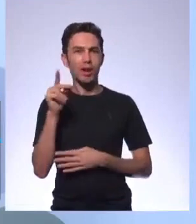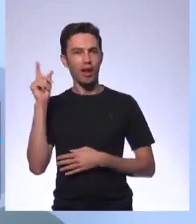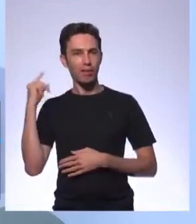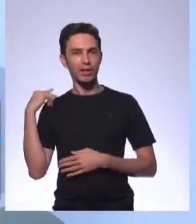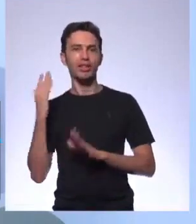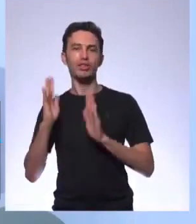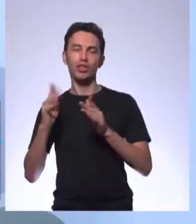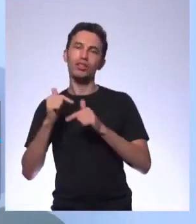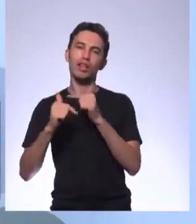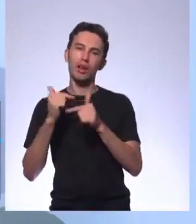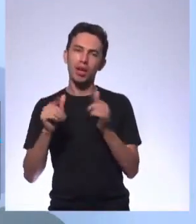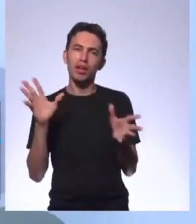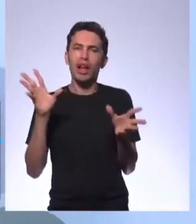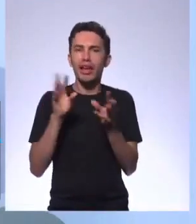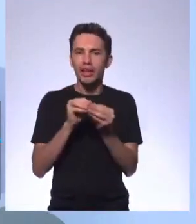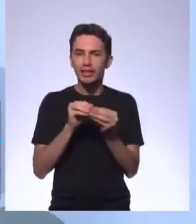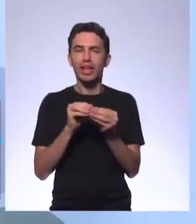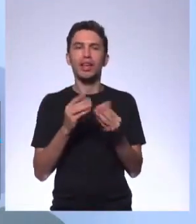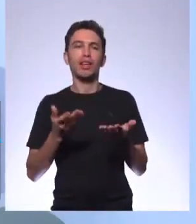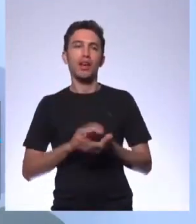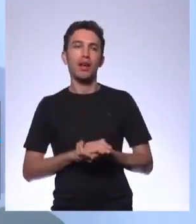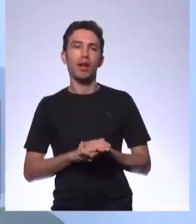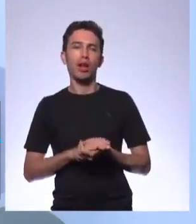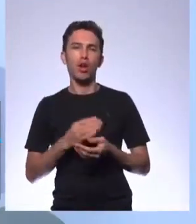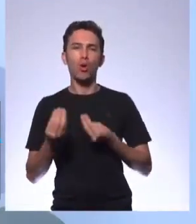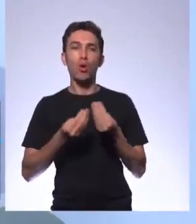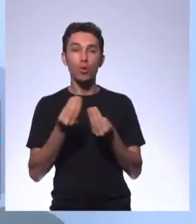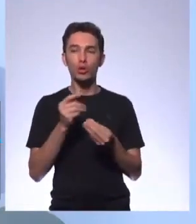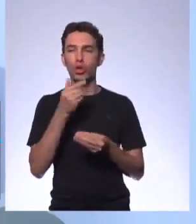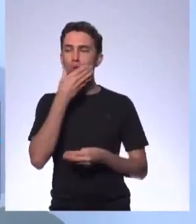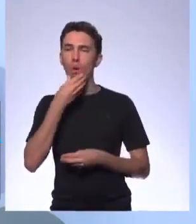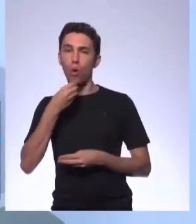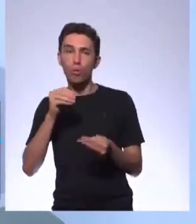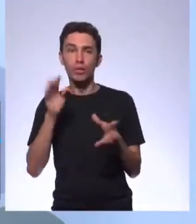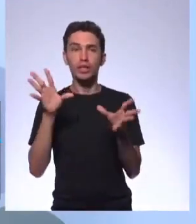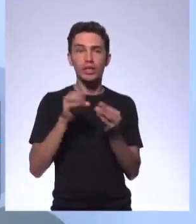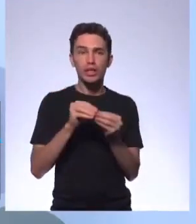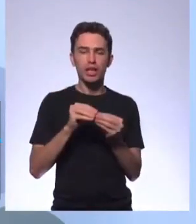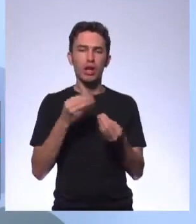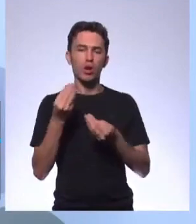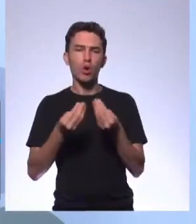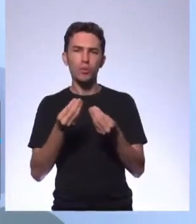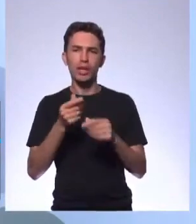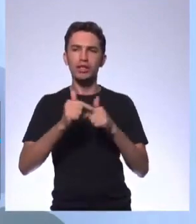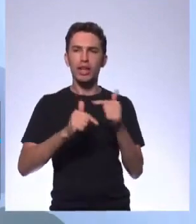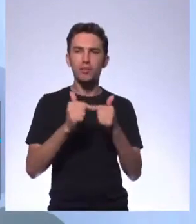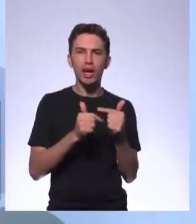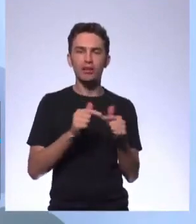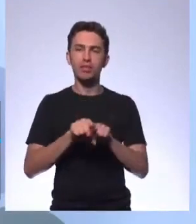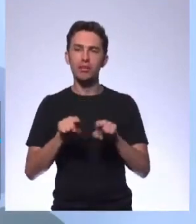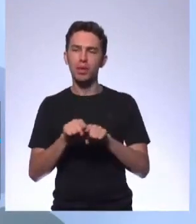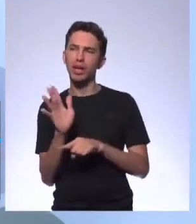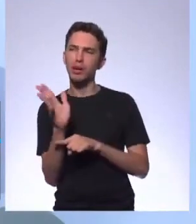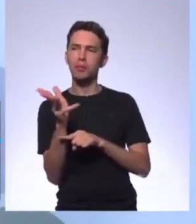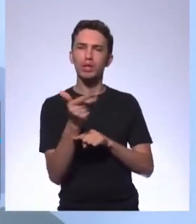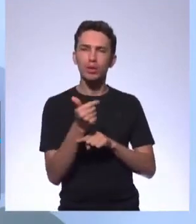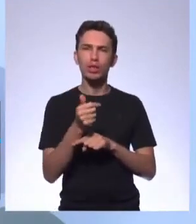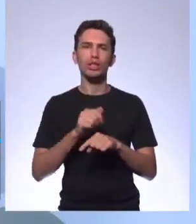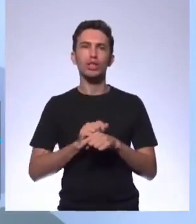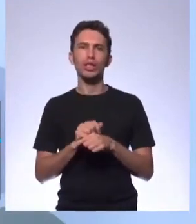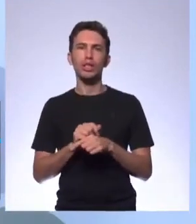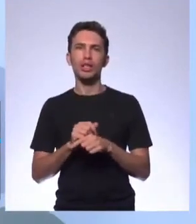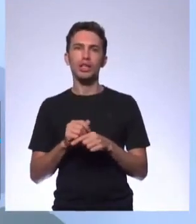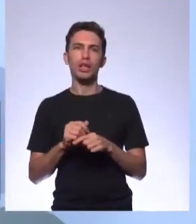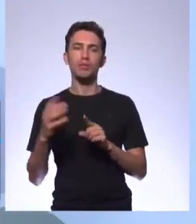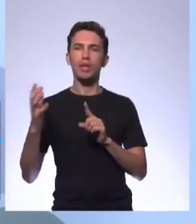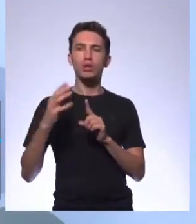trabalhando a resenha, o papel do resenhista, como persuadir as técnicas de persuasão, como